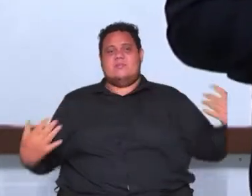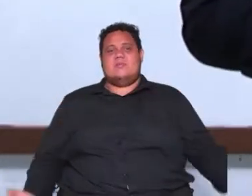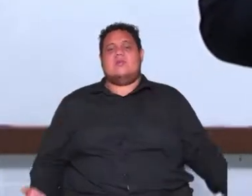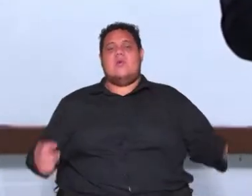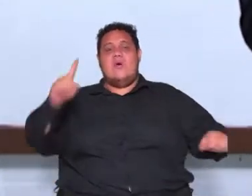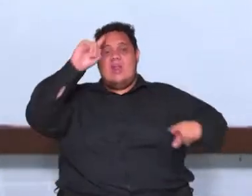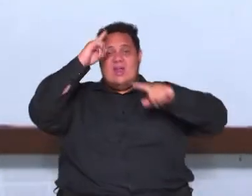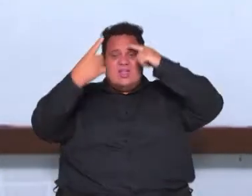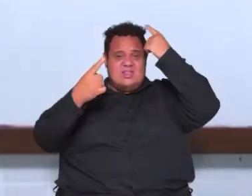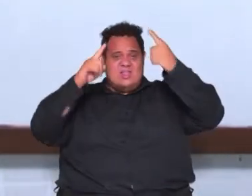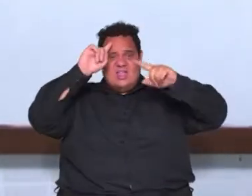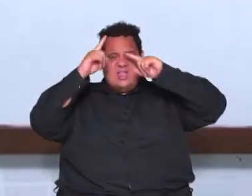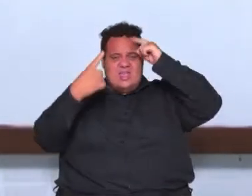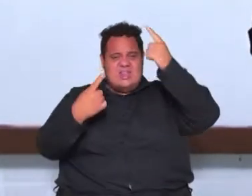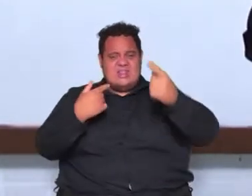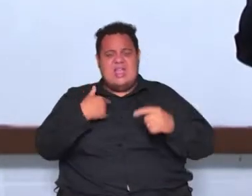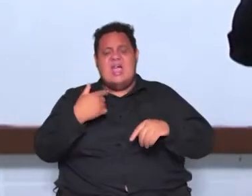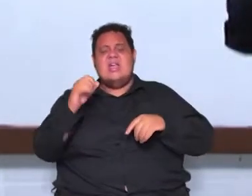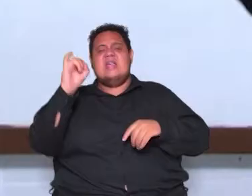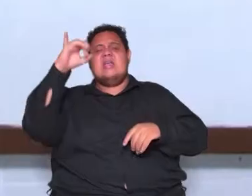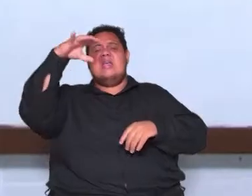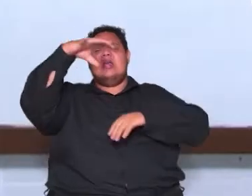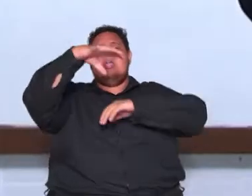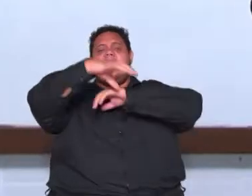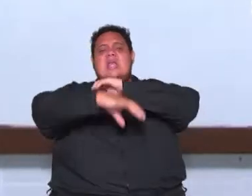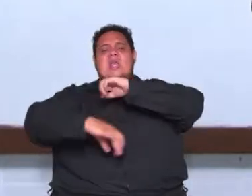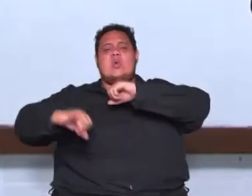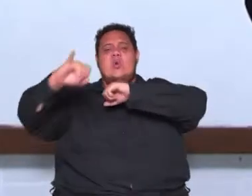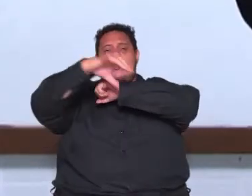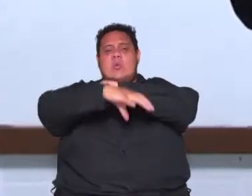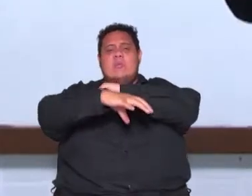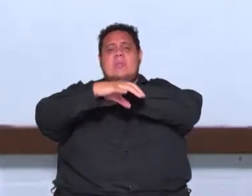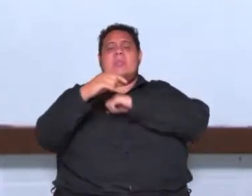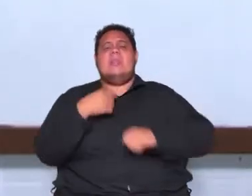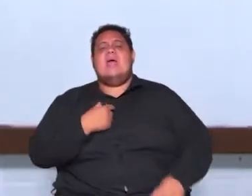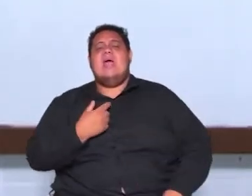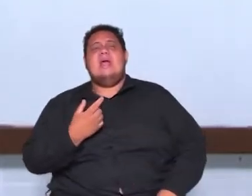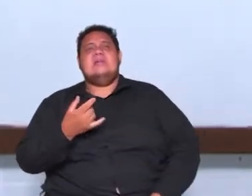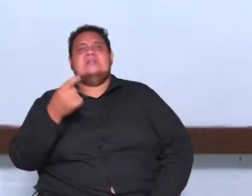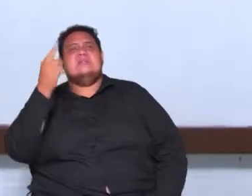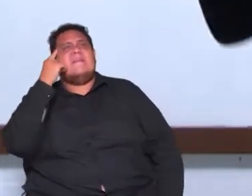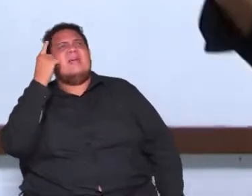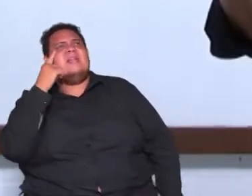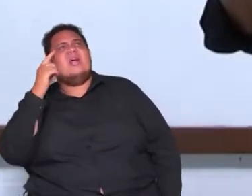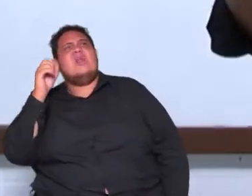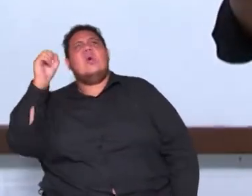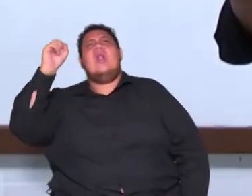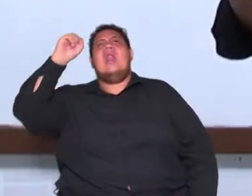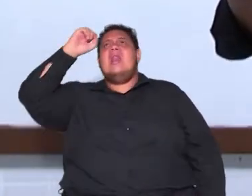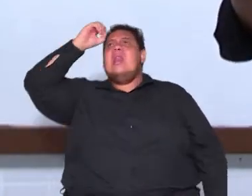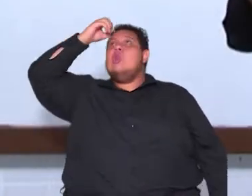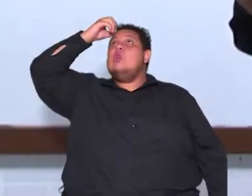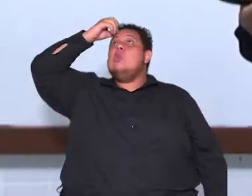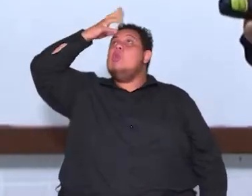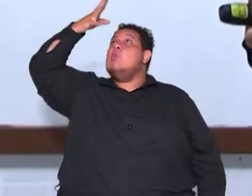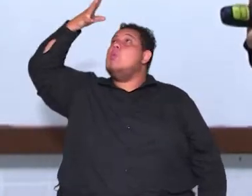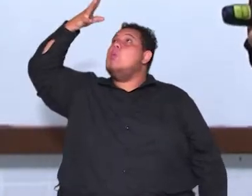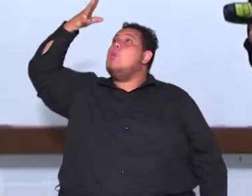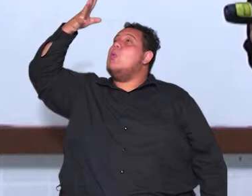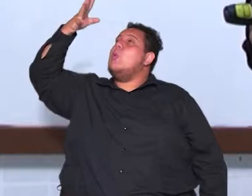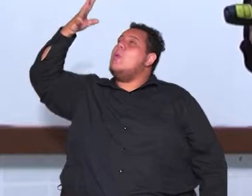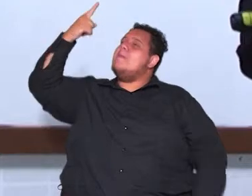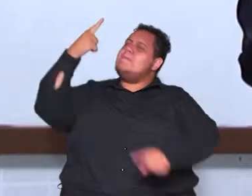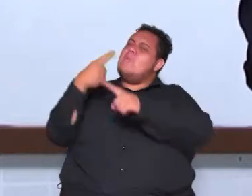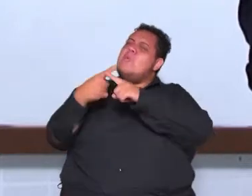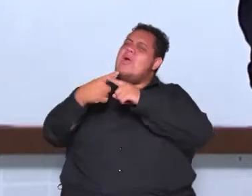ideia de iluminismo de iluminar é essa mesmo que você está pensando é de acender de trazer a luz e o que que traz a